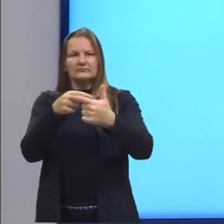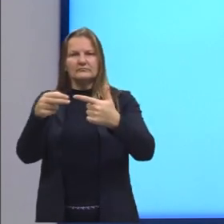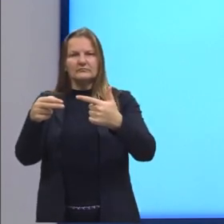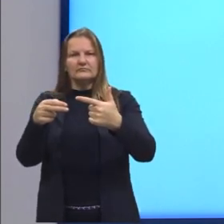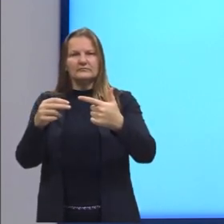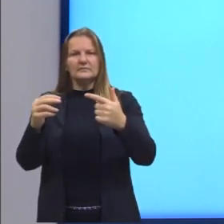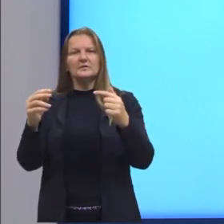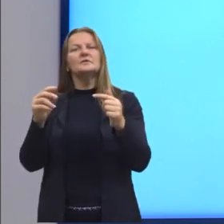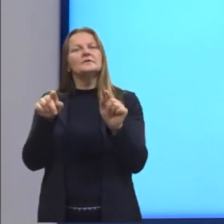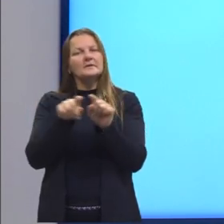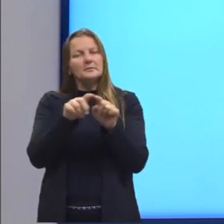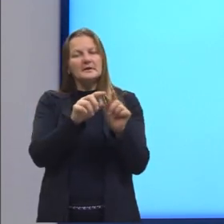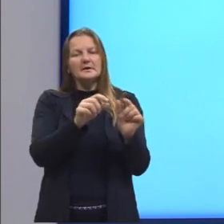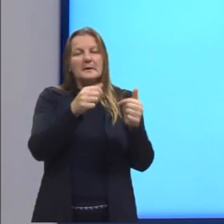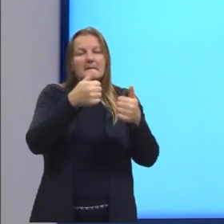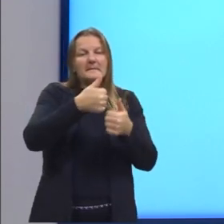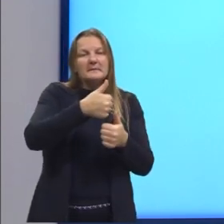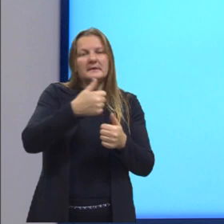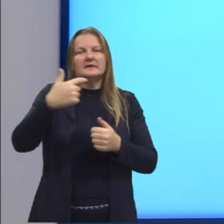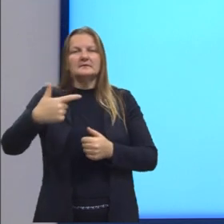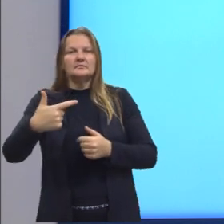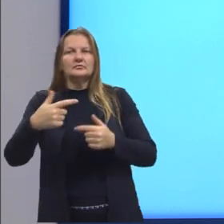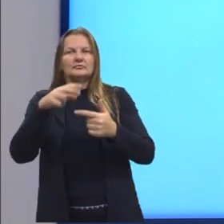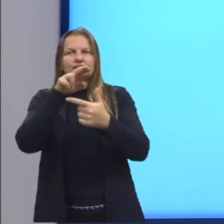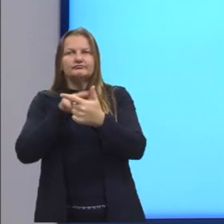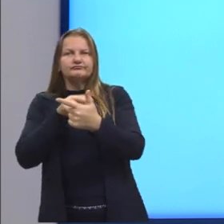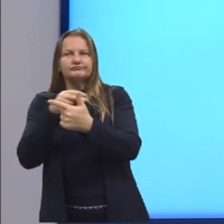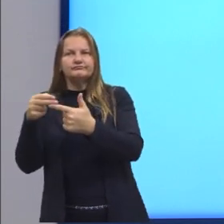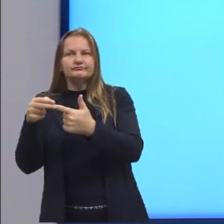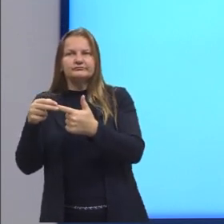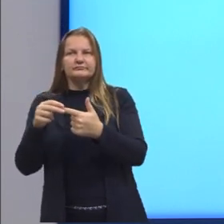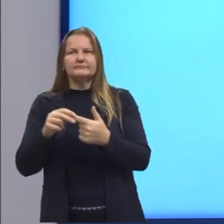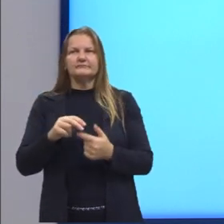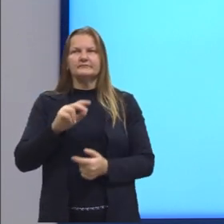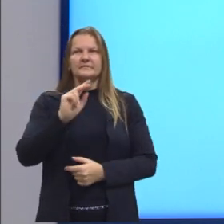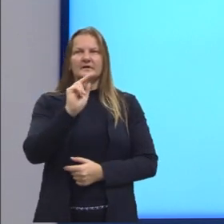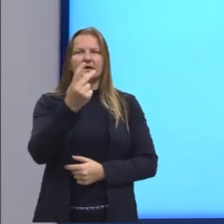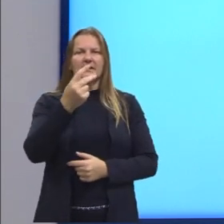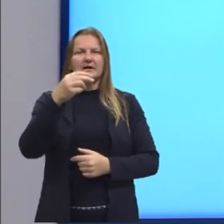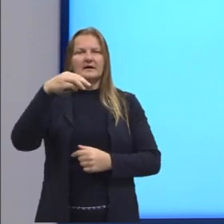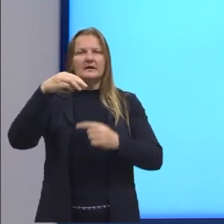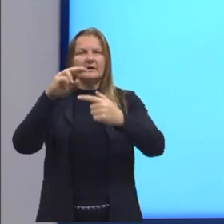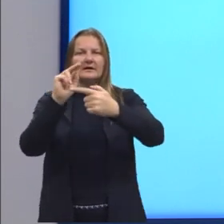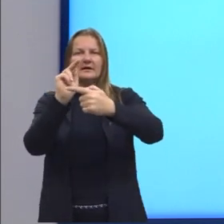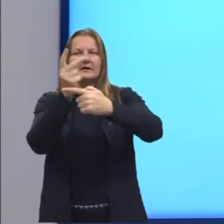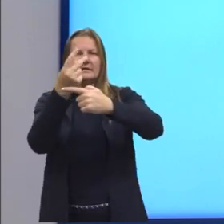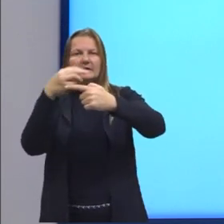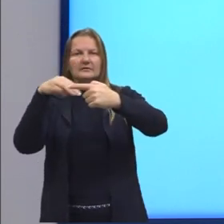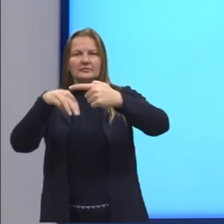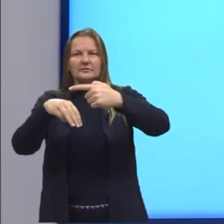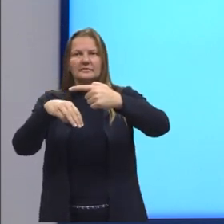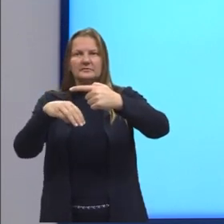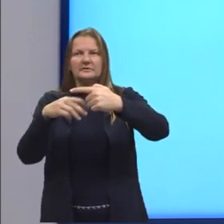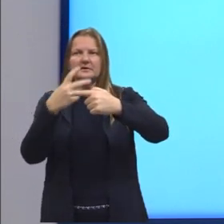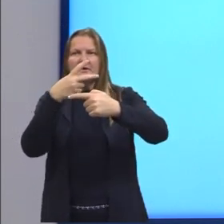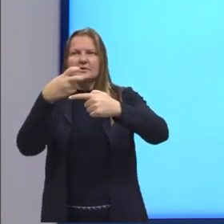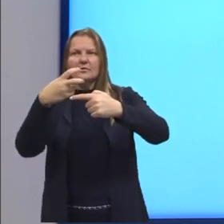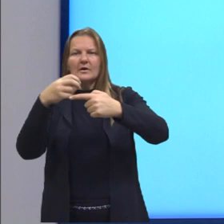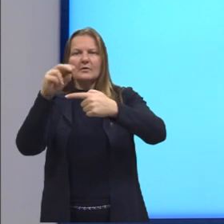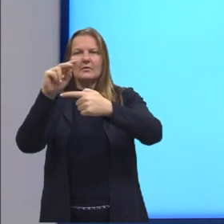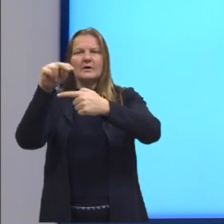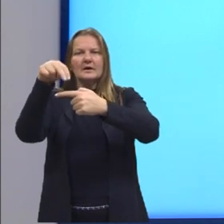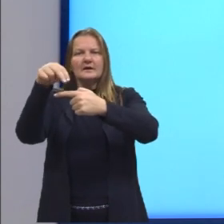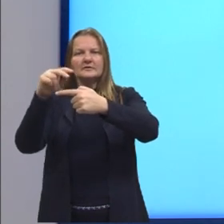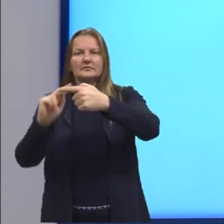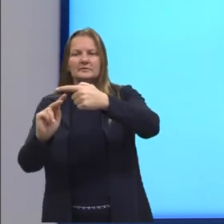ao outro cateto da figura. Então, teríamos H sobre M é igual a N sobre